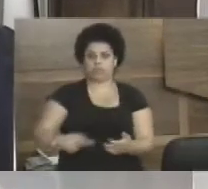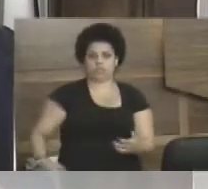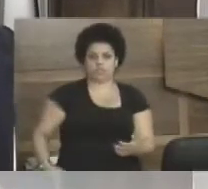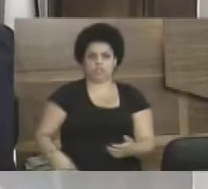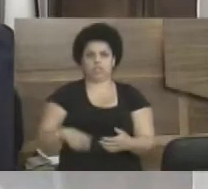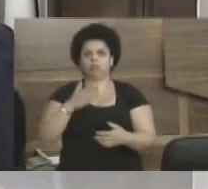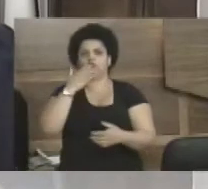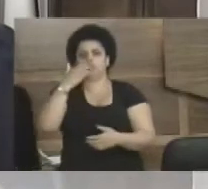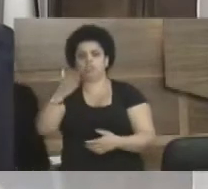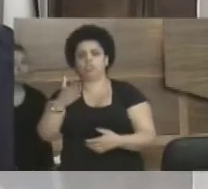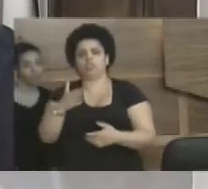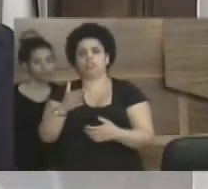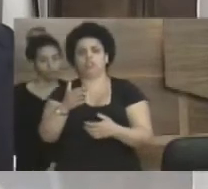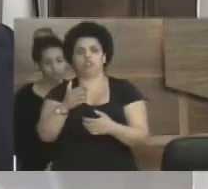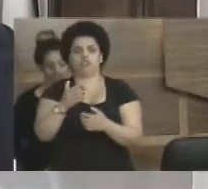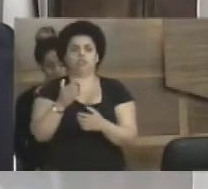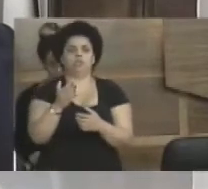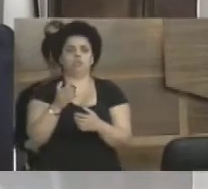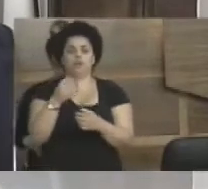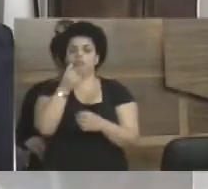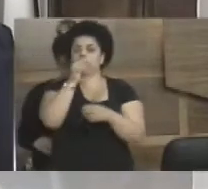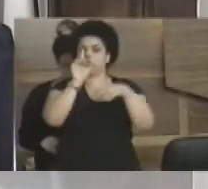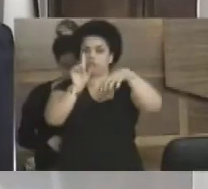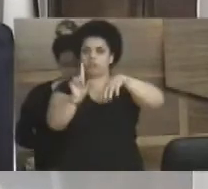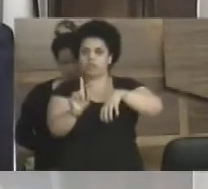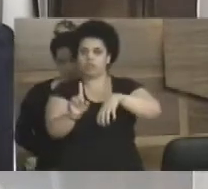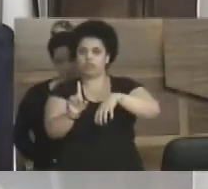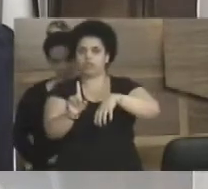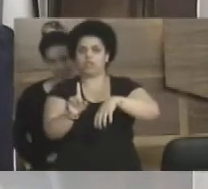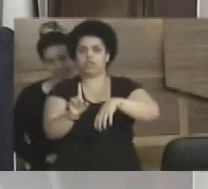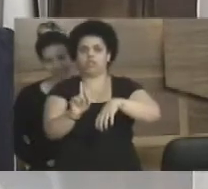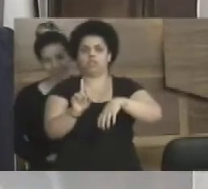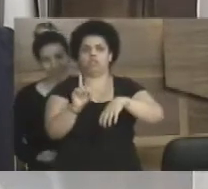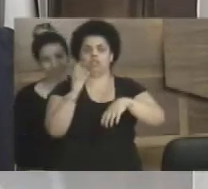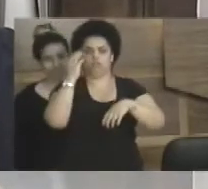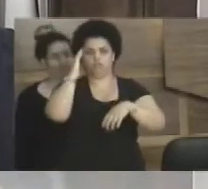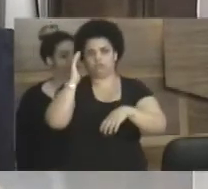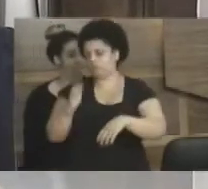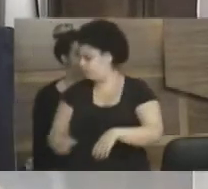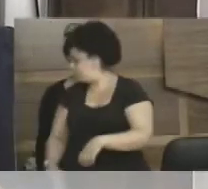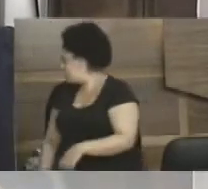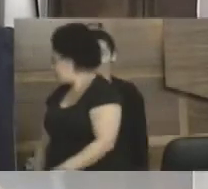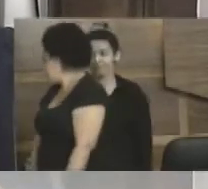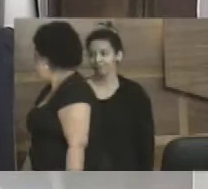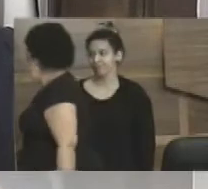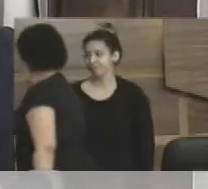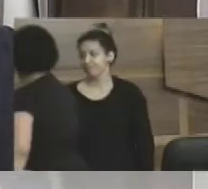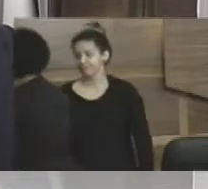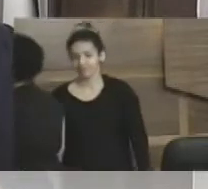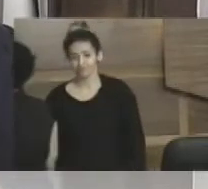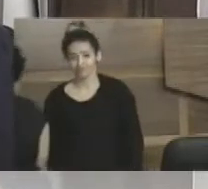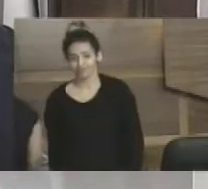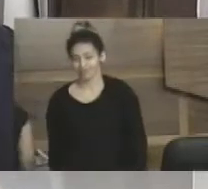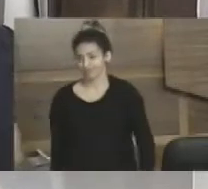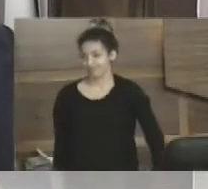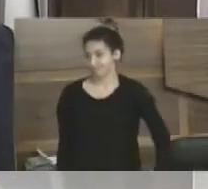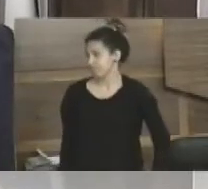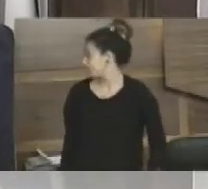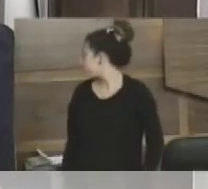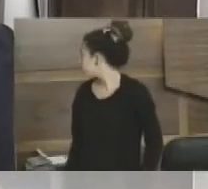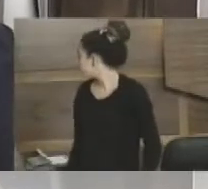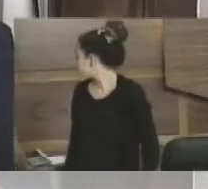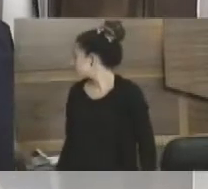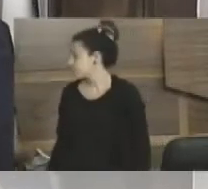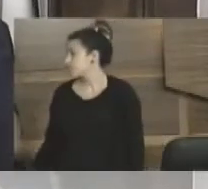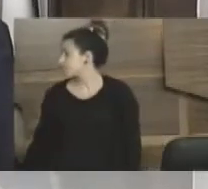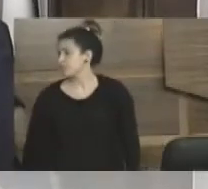a gente quer um recurso, a gente quer realmente que a Eletro faça um pouco pelo nosso município, nós temos aqui duas usinas caminhando para três, então eu